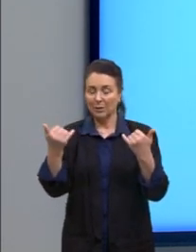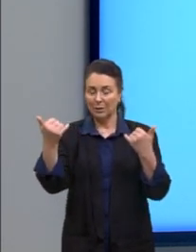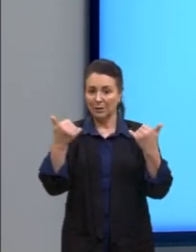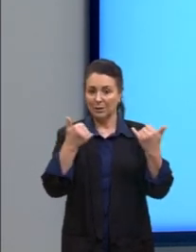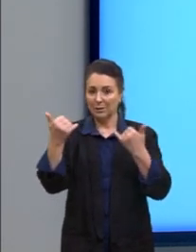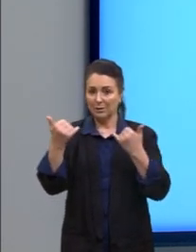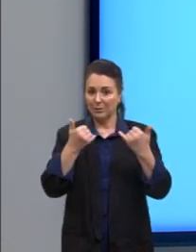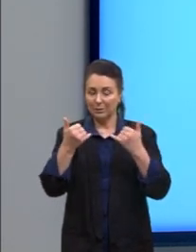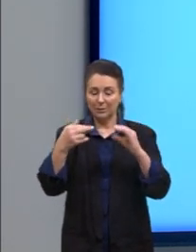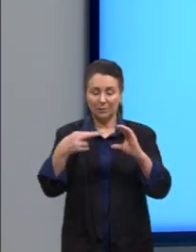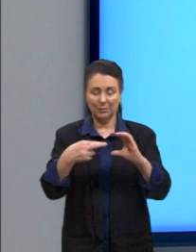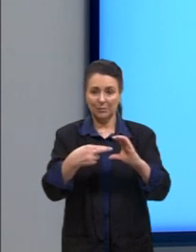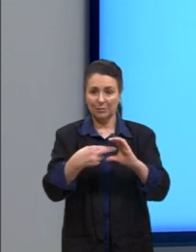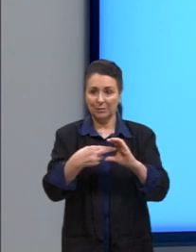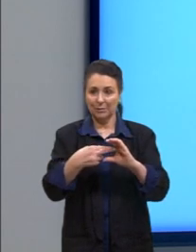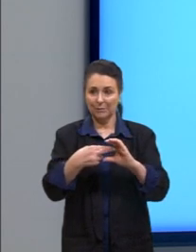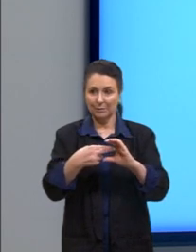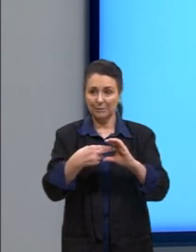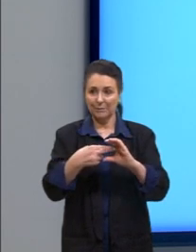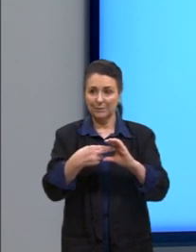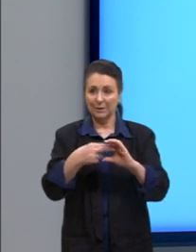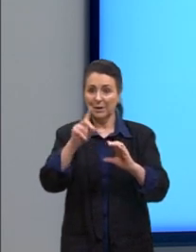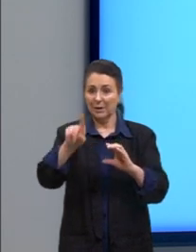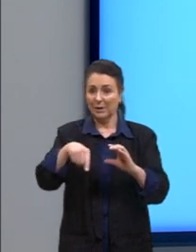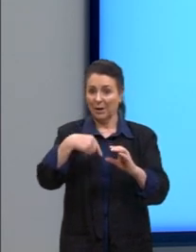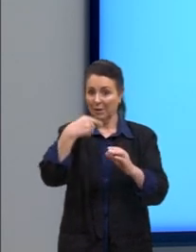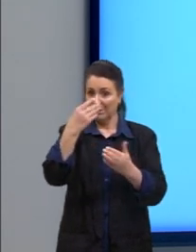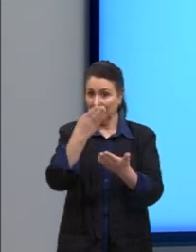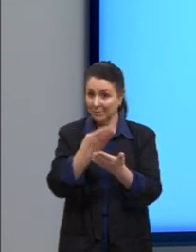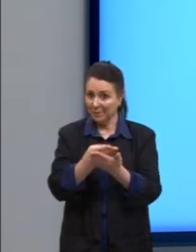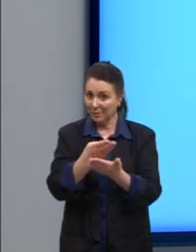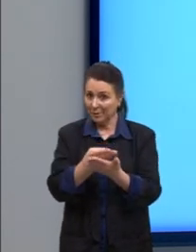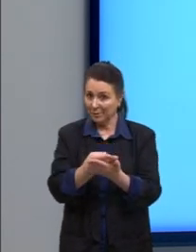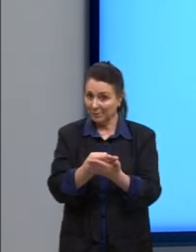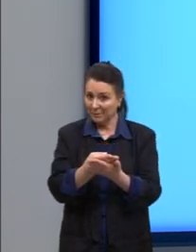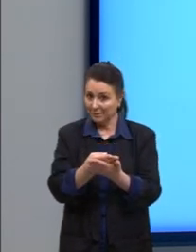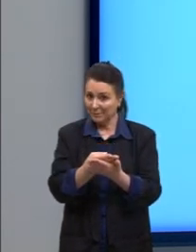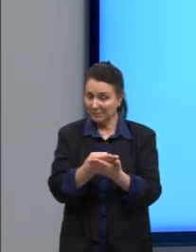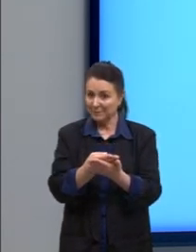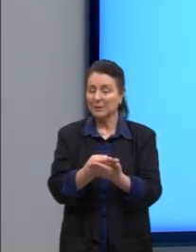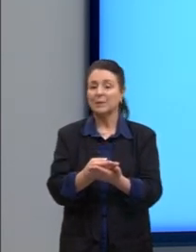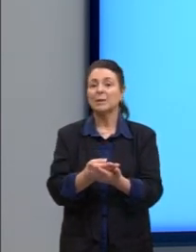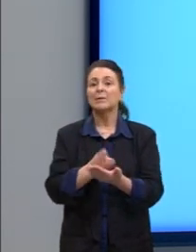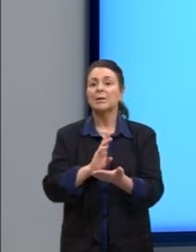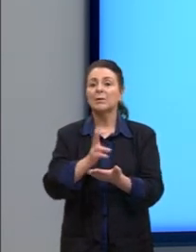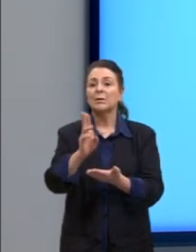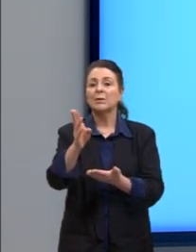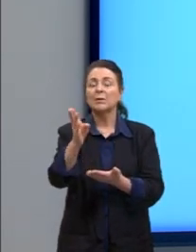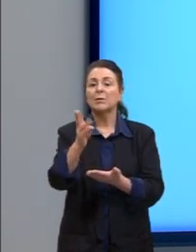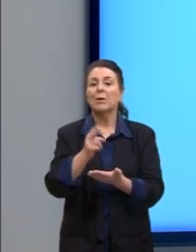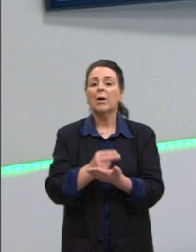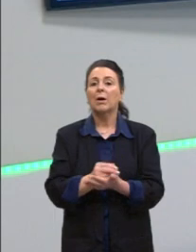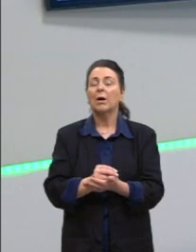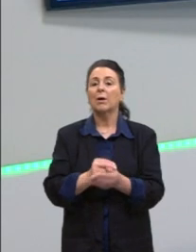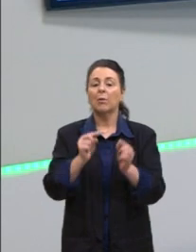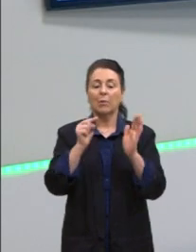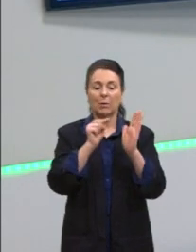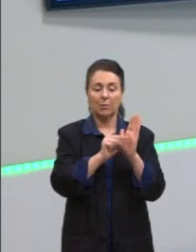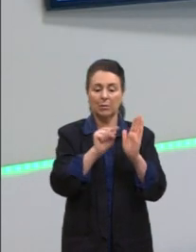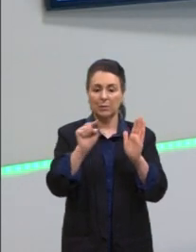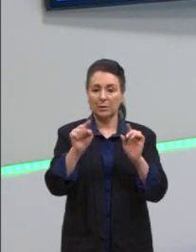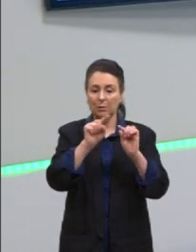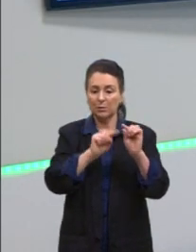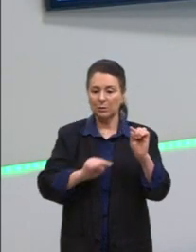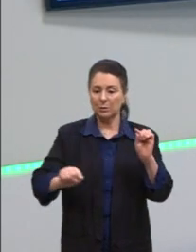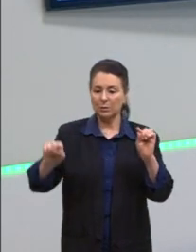com o raio. Na próxima aula, gente, nós vamos estudar as posições entre circunferências. Eu disse